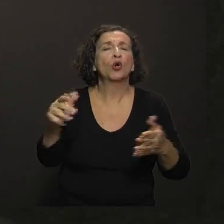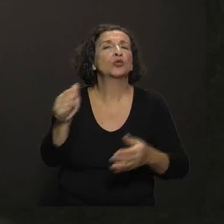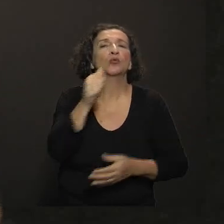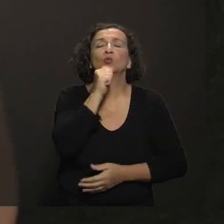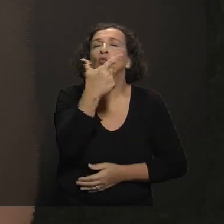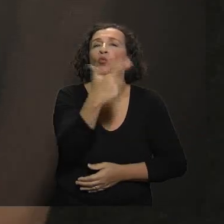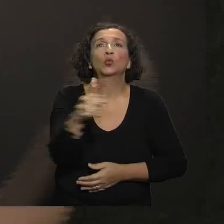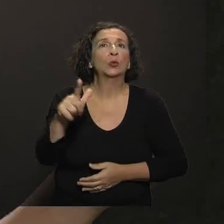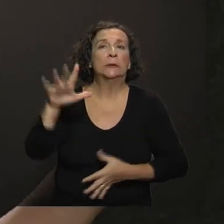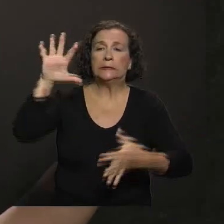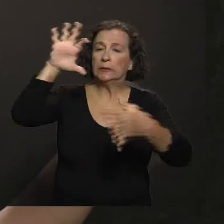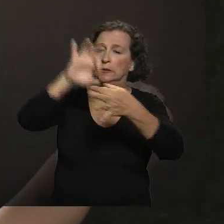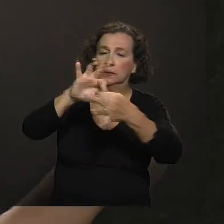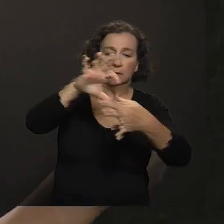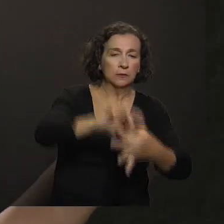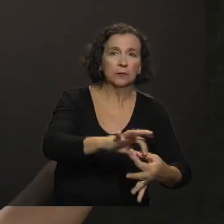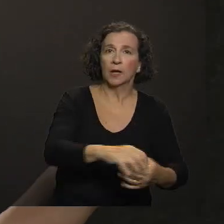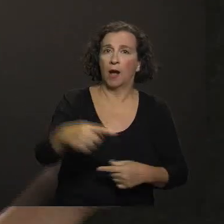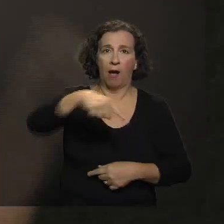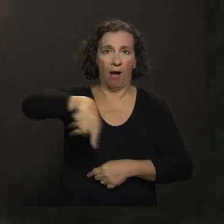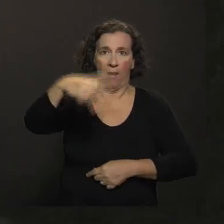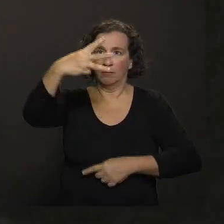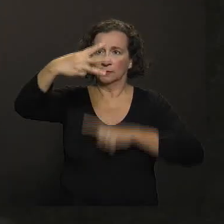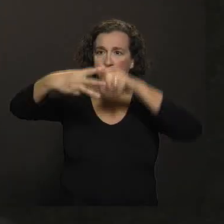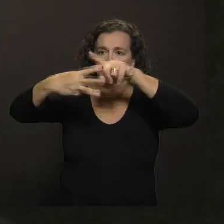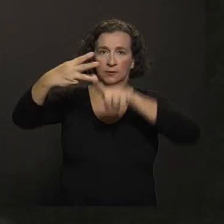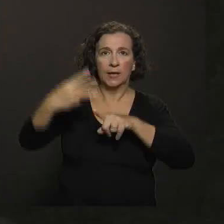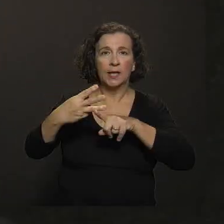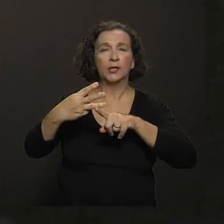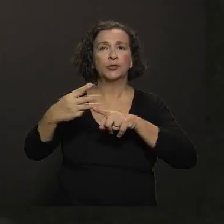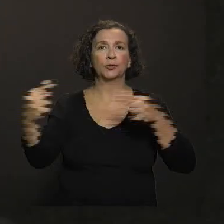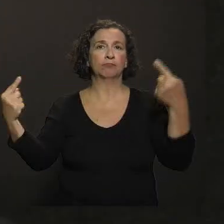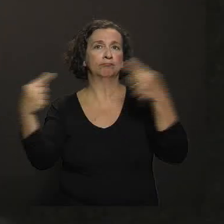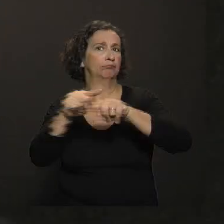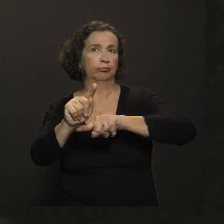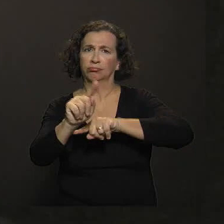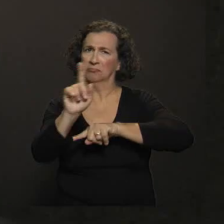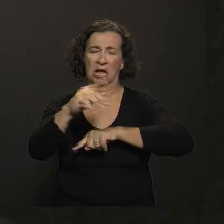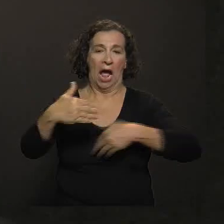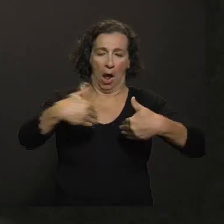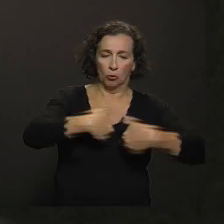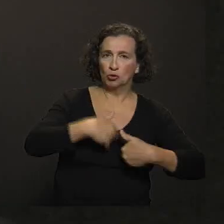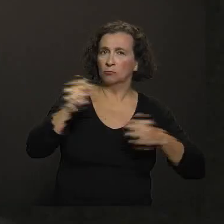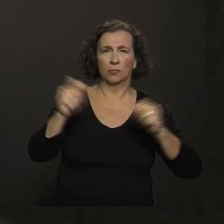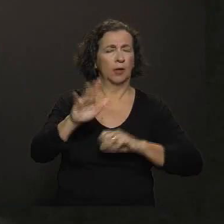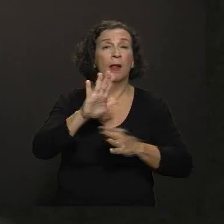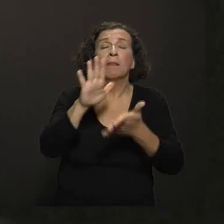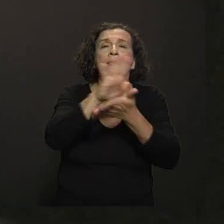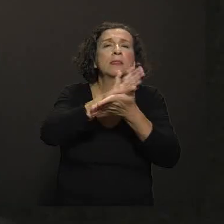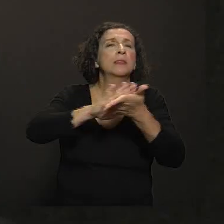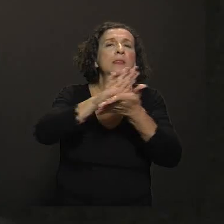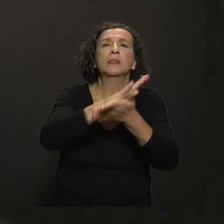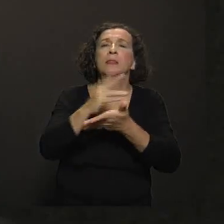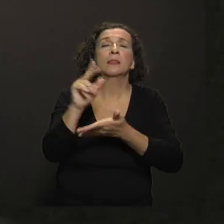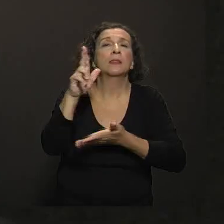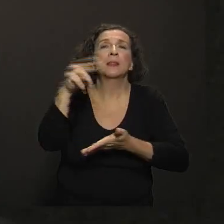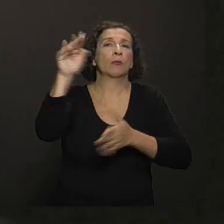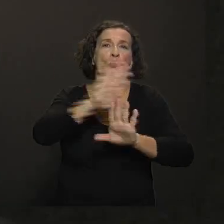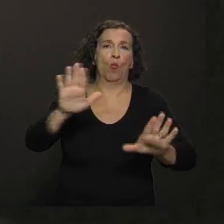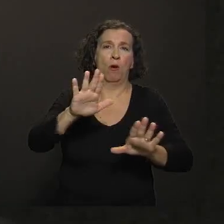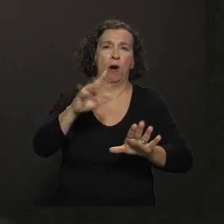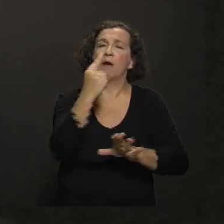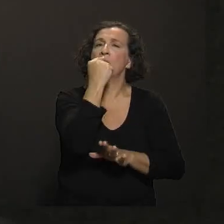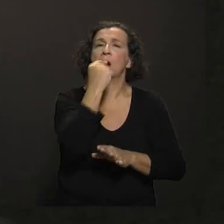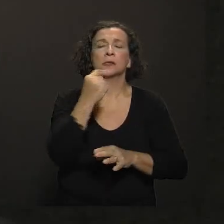associação da vacina triplice viral com autismo. Aliás, de nenhuma vacina causando autismo. Hoje em dia, a gente não